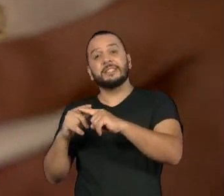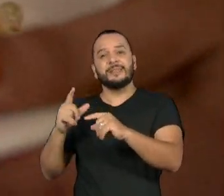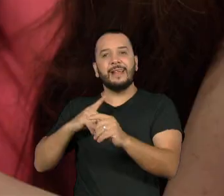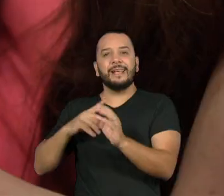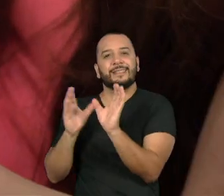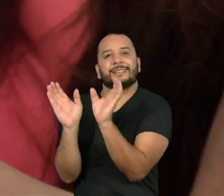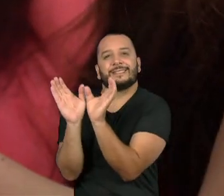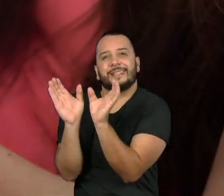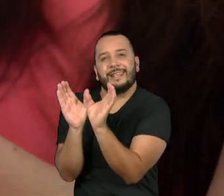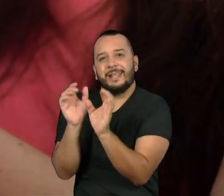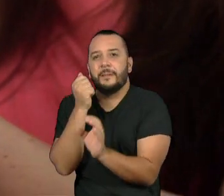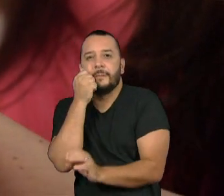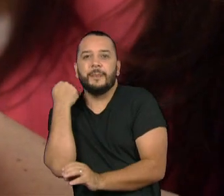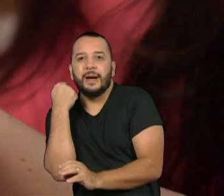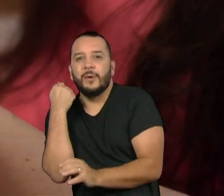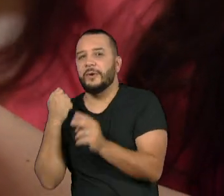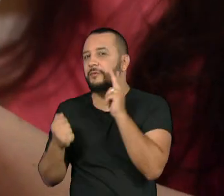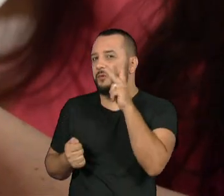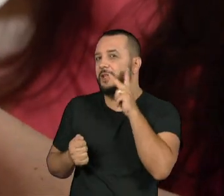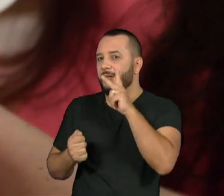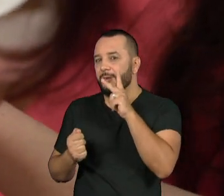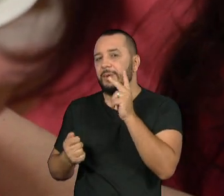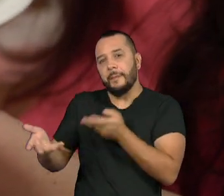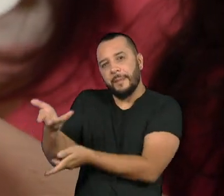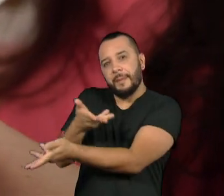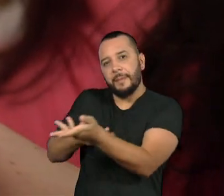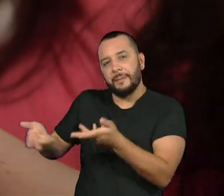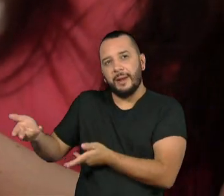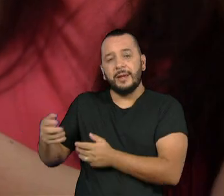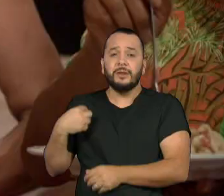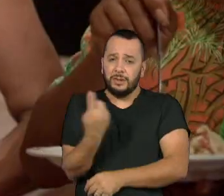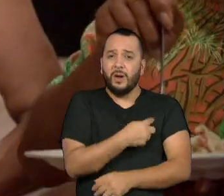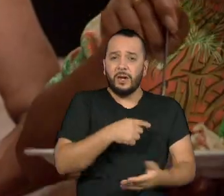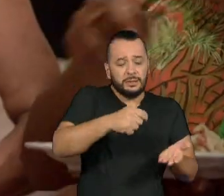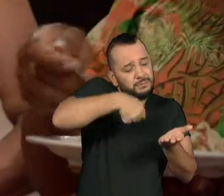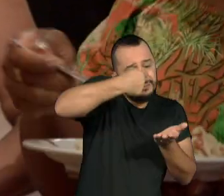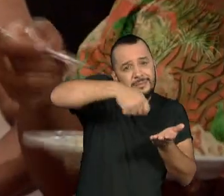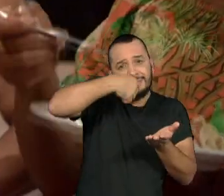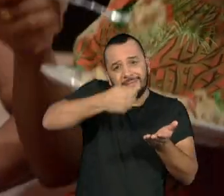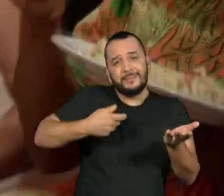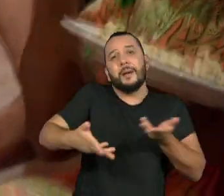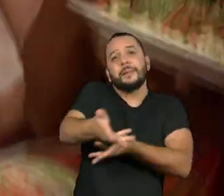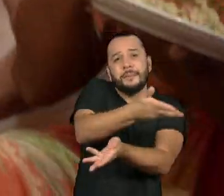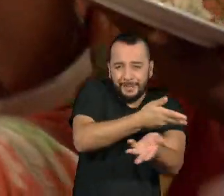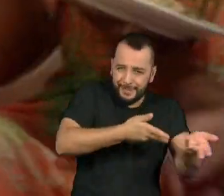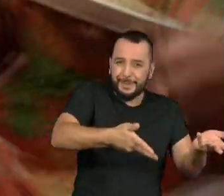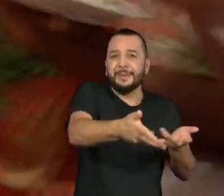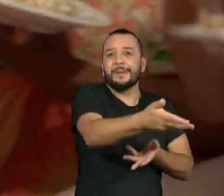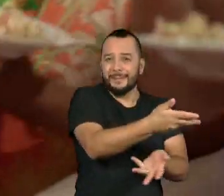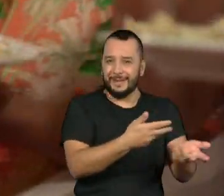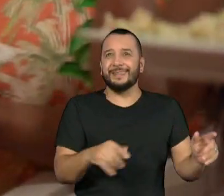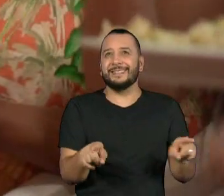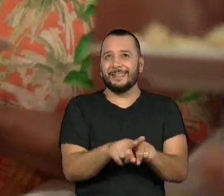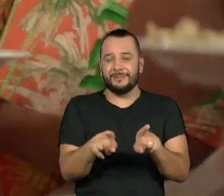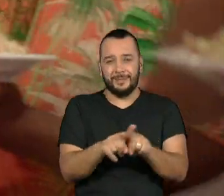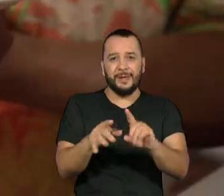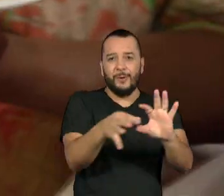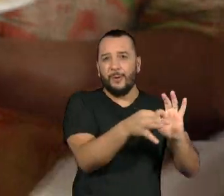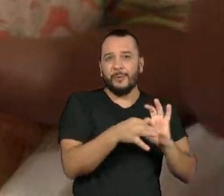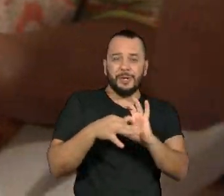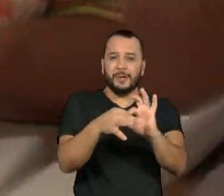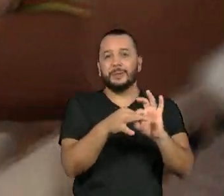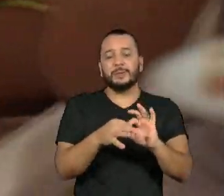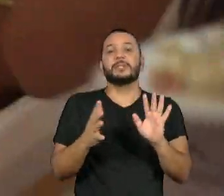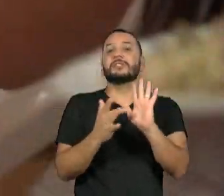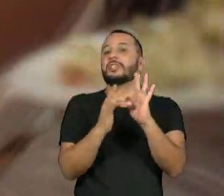esses outros elementos, né? Para alimentar e para fazer a comunhão. Jesus deu